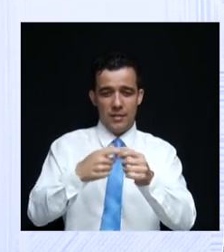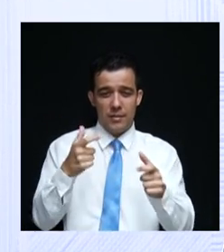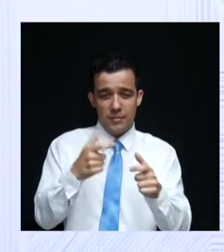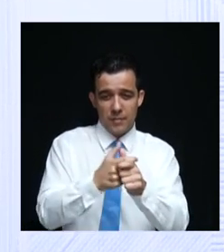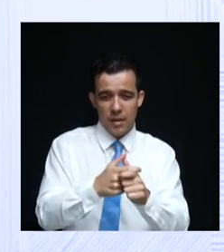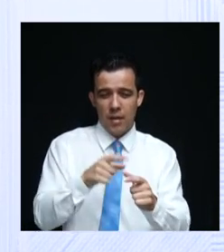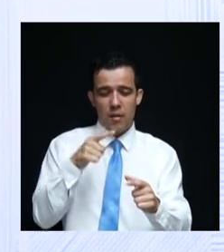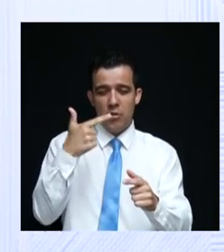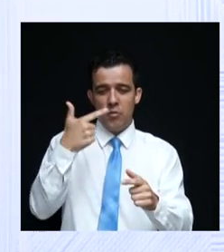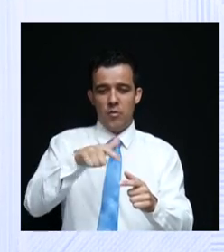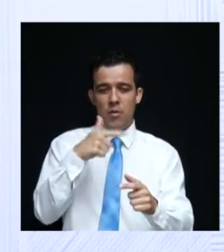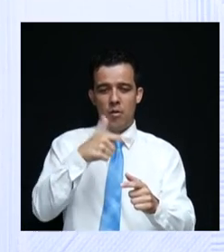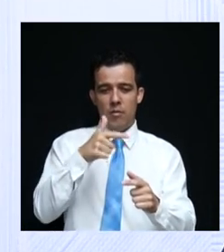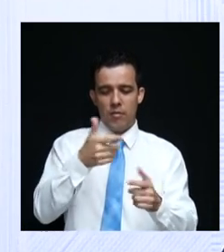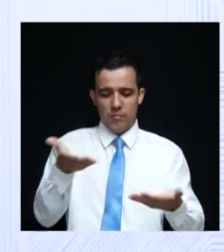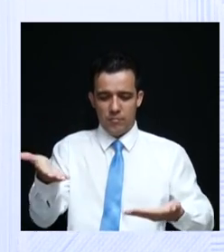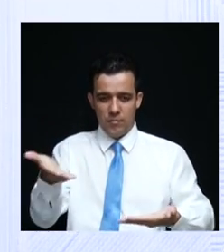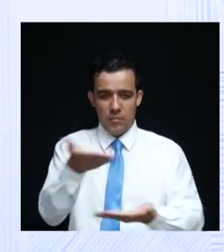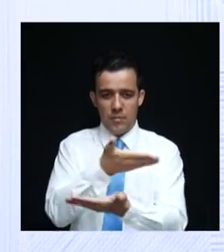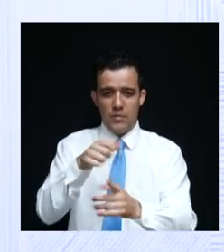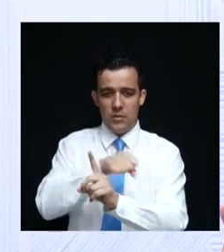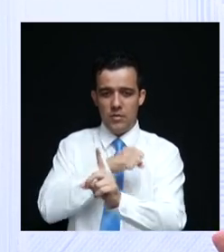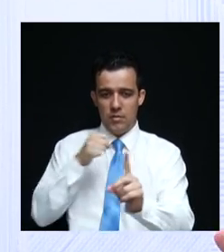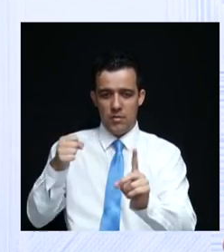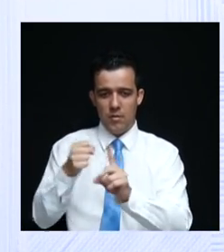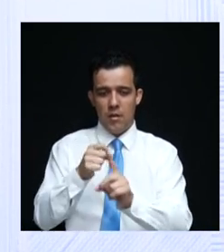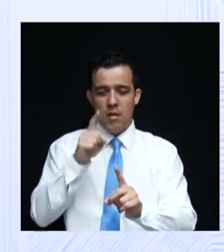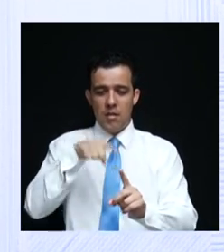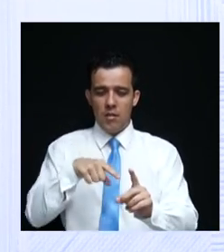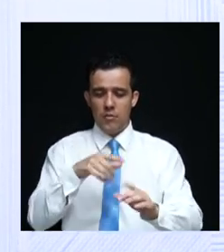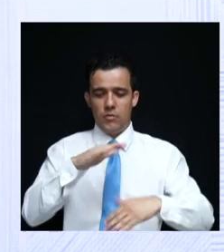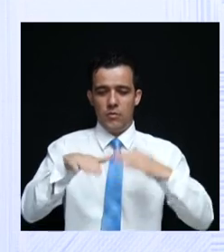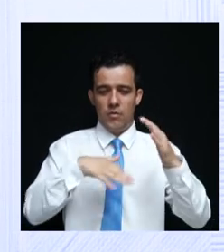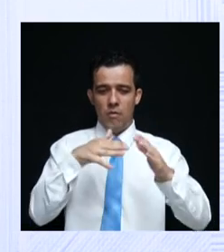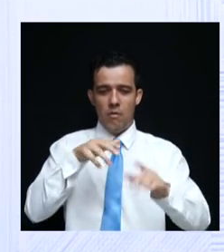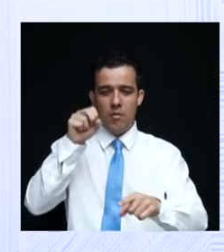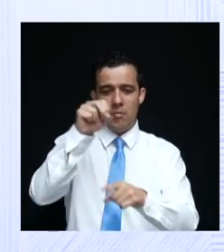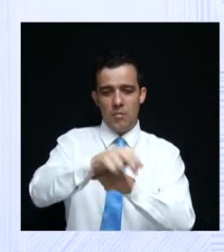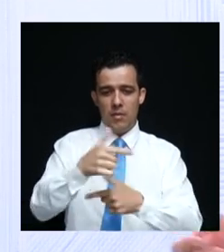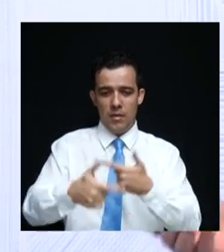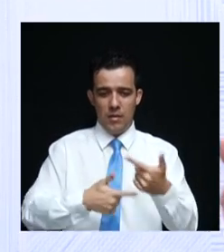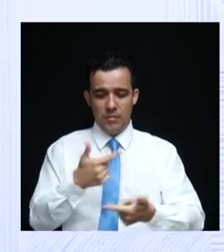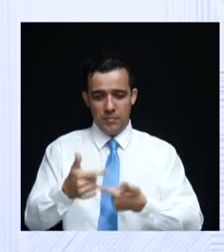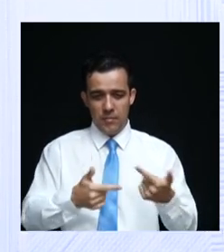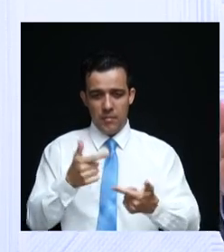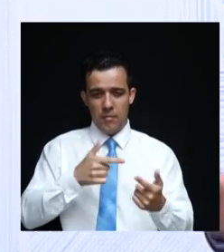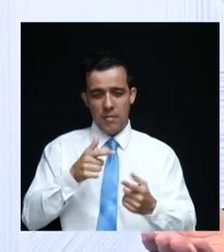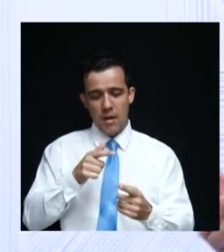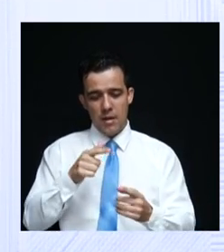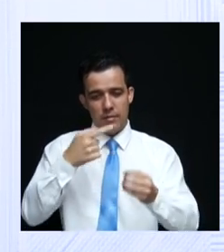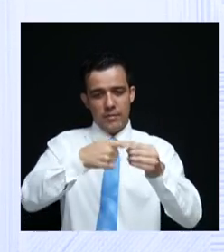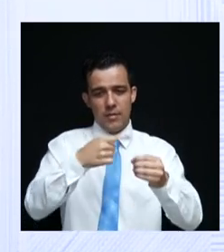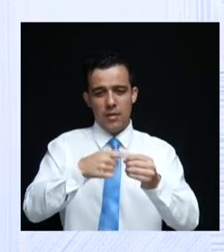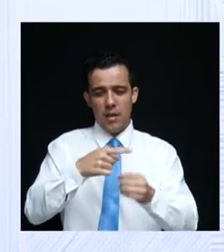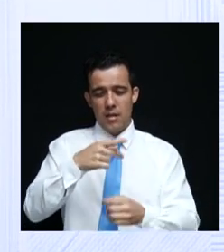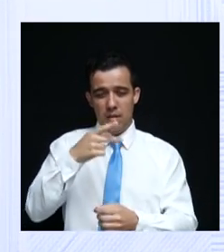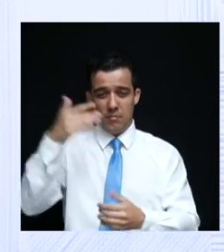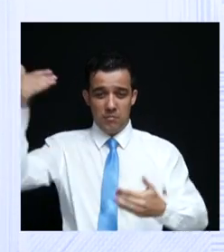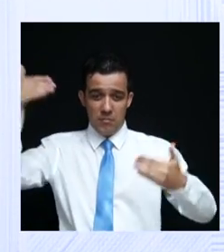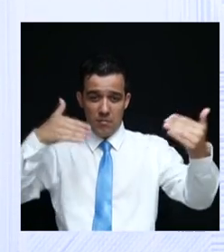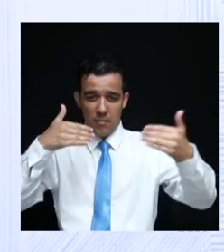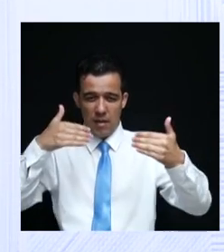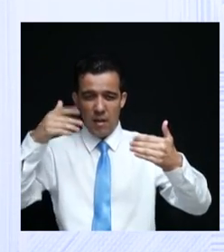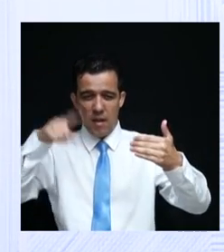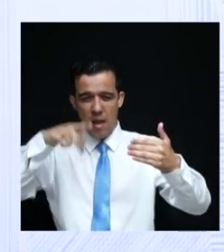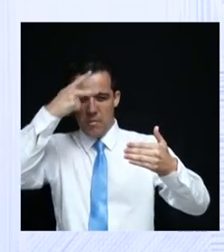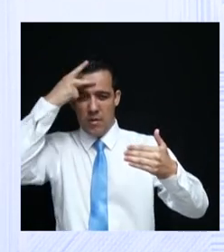nenhuma contrapartida social. Não gera emprego e renda para a cidade. Os trabalhadores vêm de fora, São Paulo, Rio, isso tem